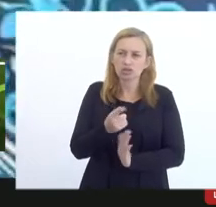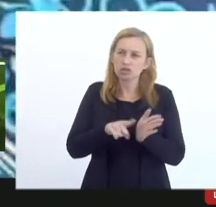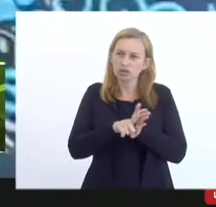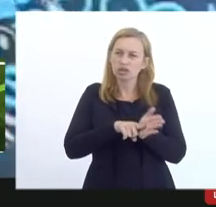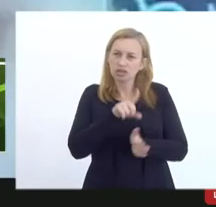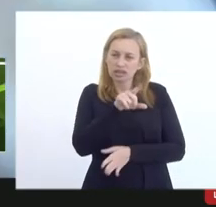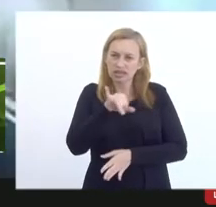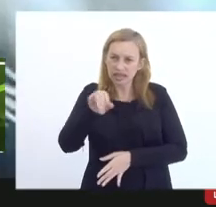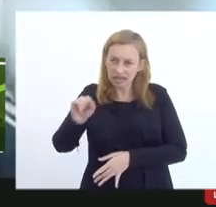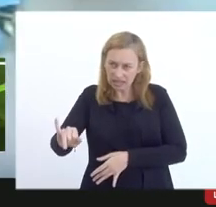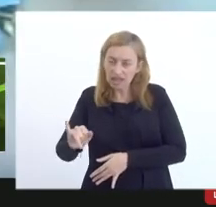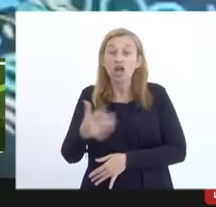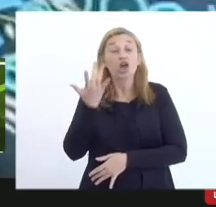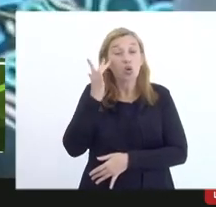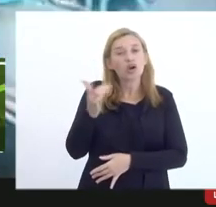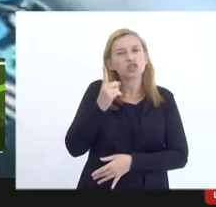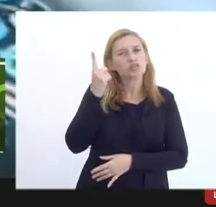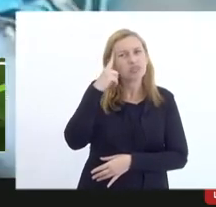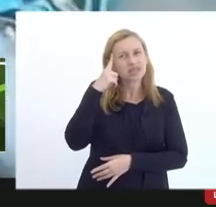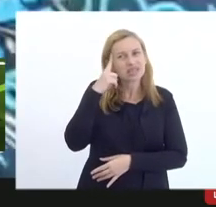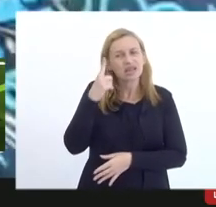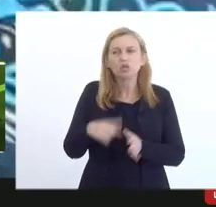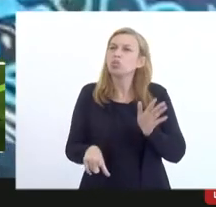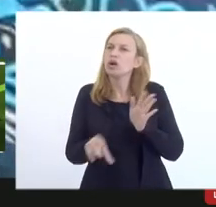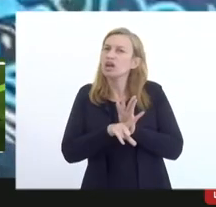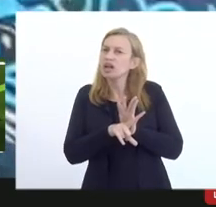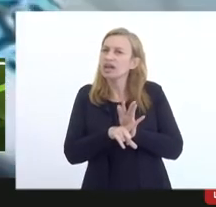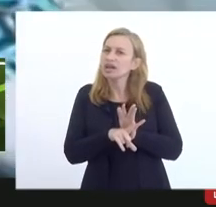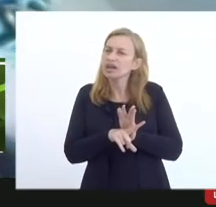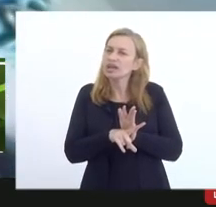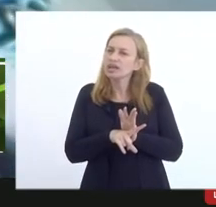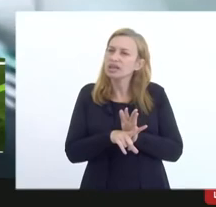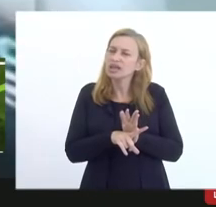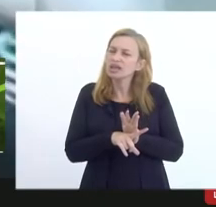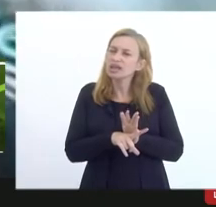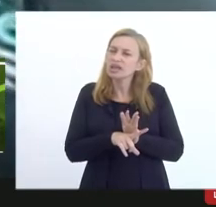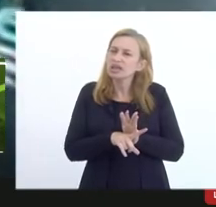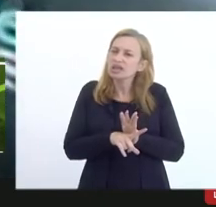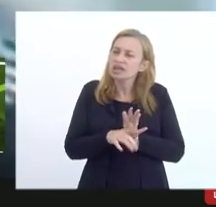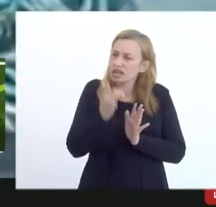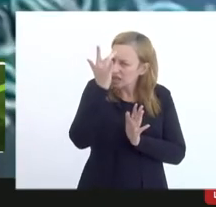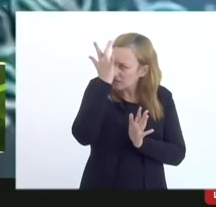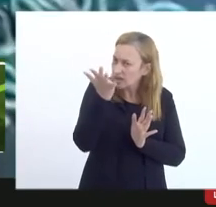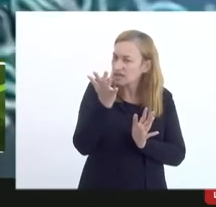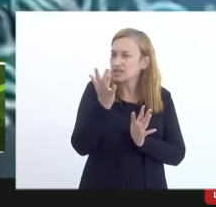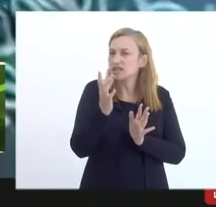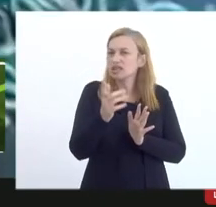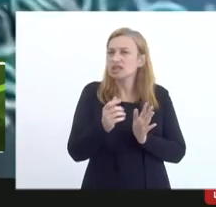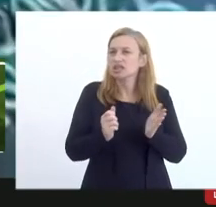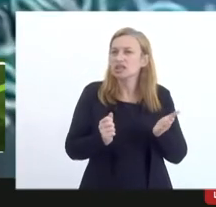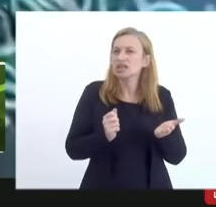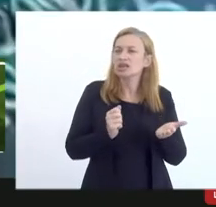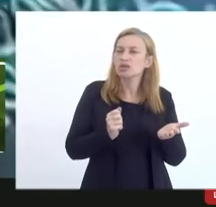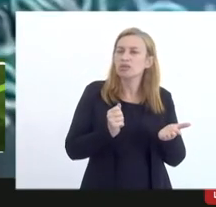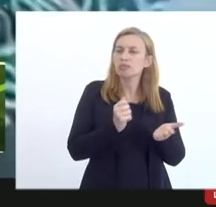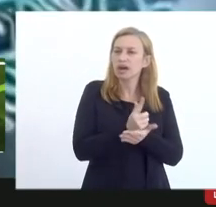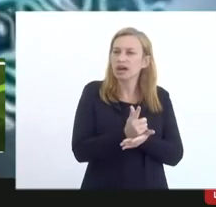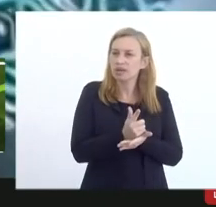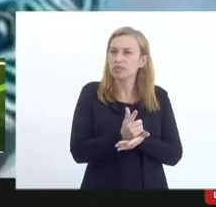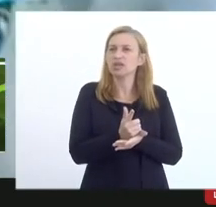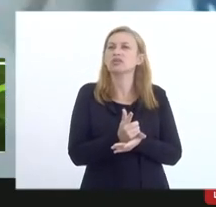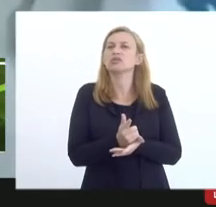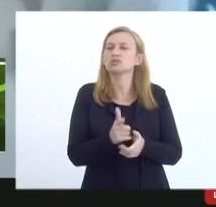Salic. Então, mas eu acho que a gente precisa pensar uma legislação que facilite também a prestação de contas, mas também que